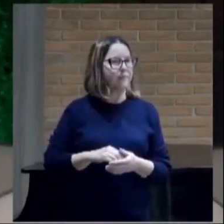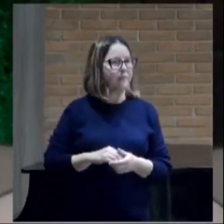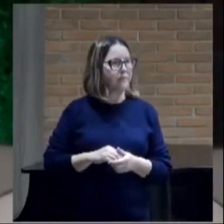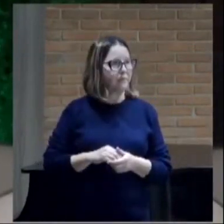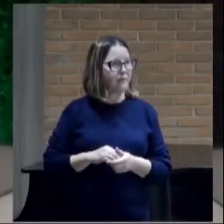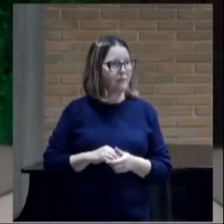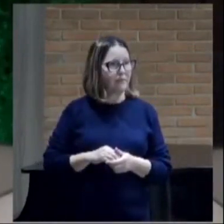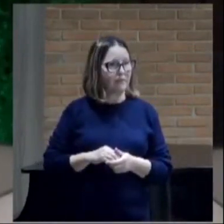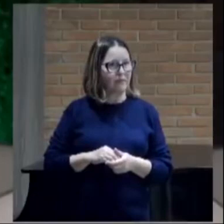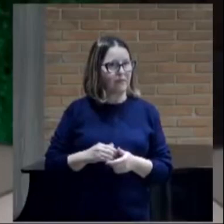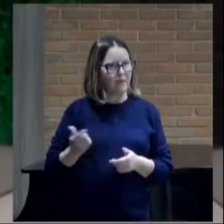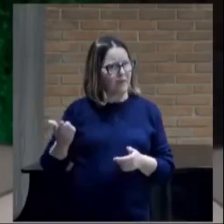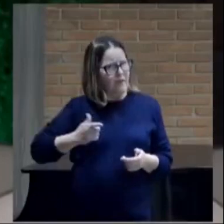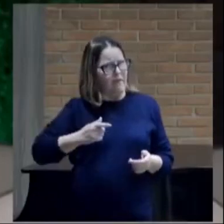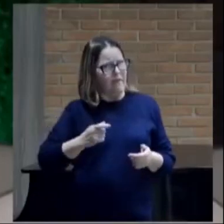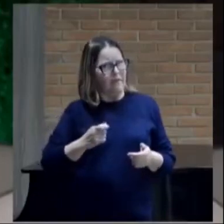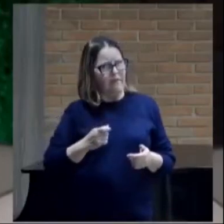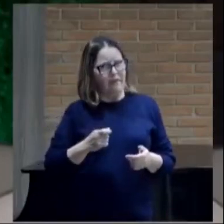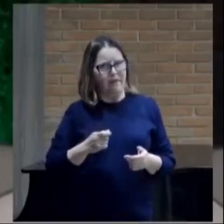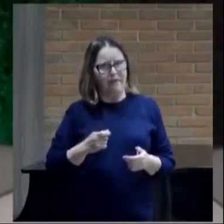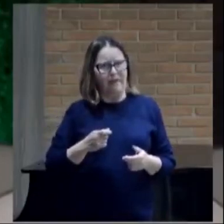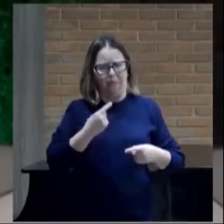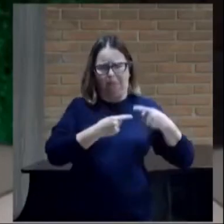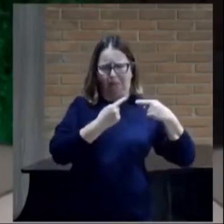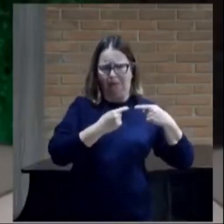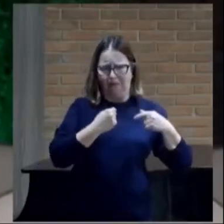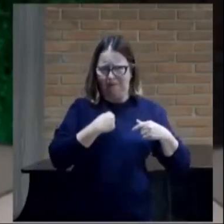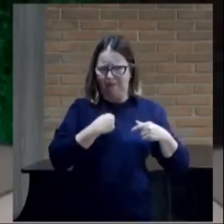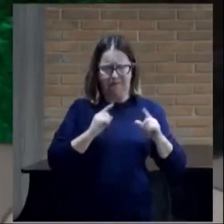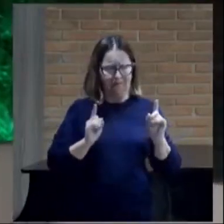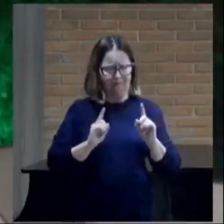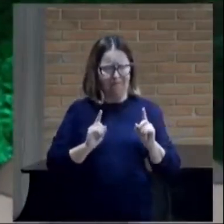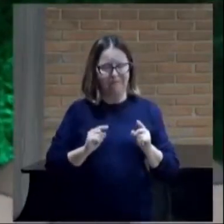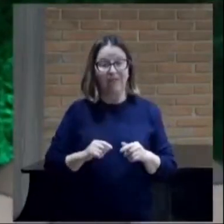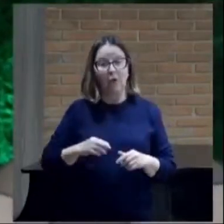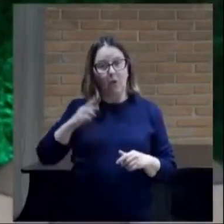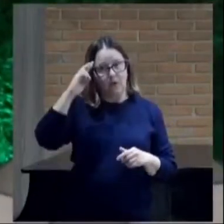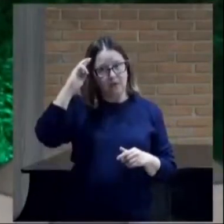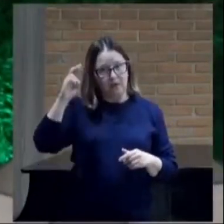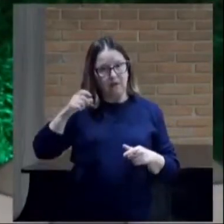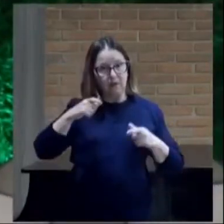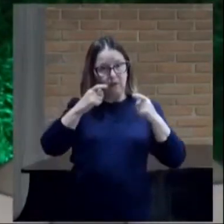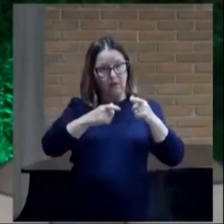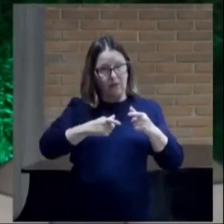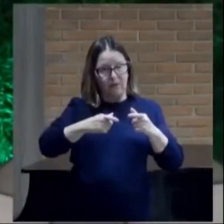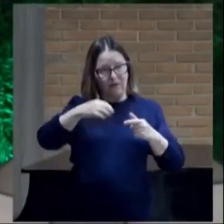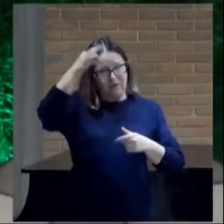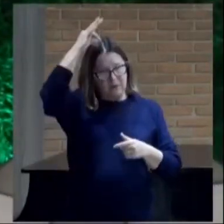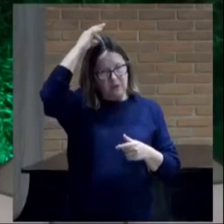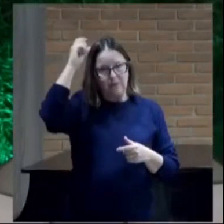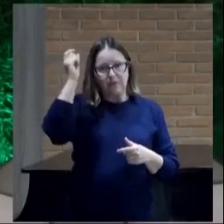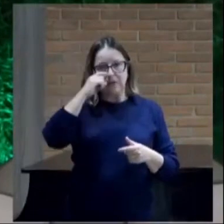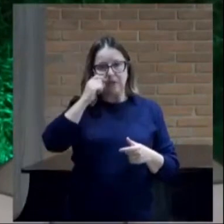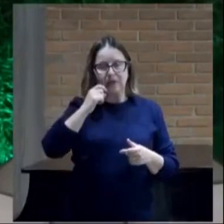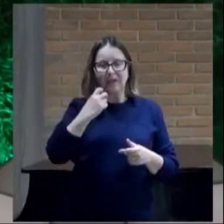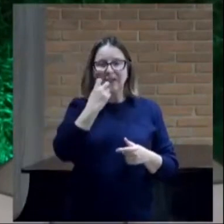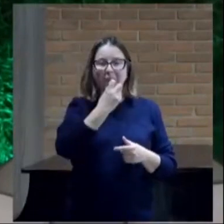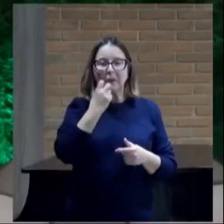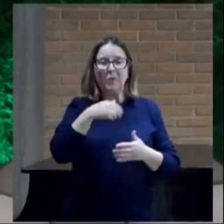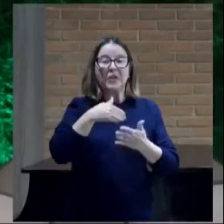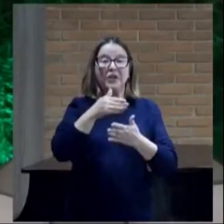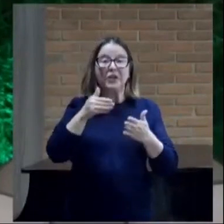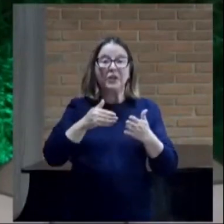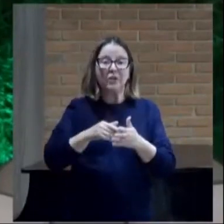não vem pra cá dizer que eu estou inventando o senhor pôs um espírito mentiroso na boca de todos os profetas